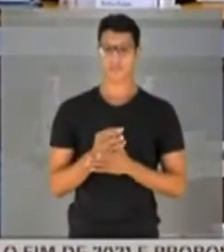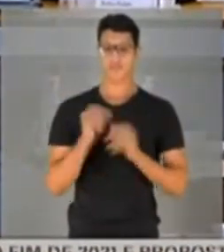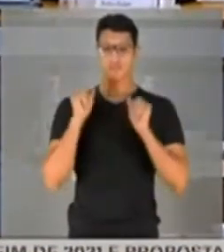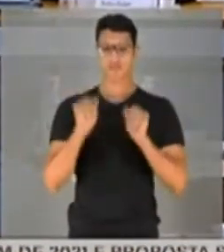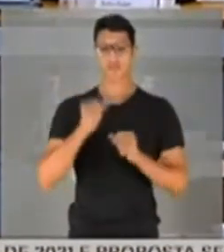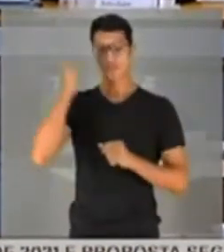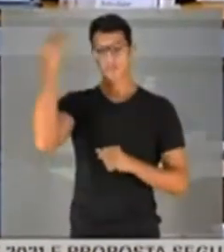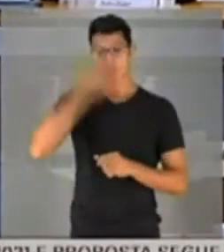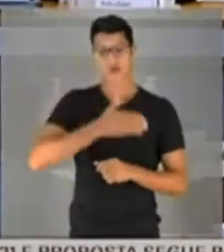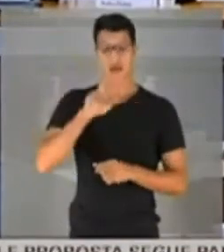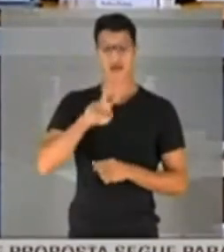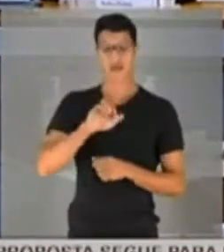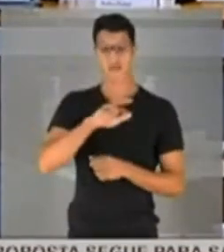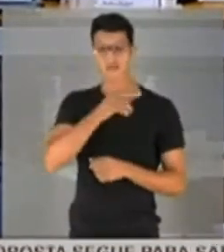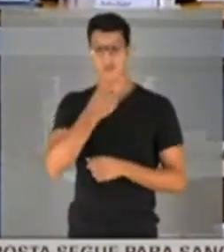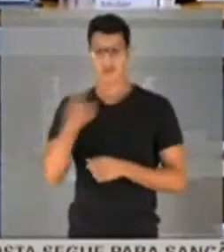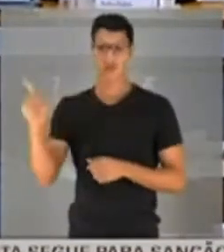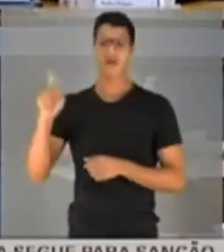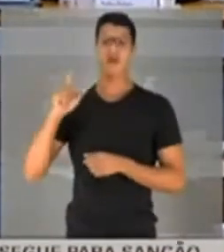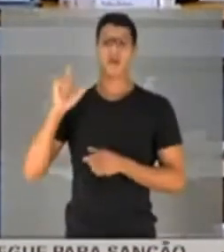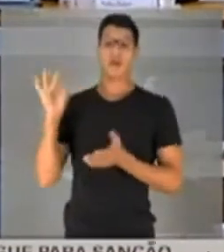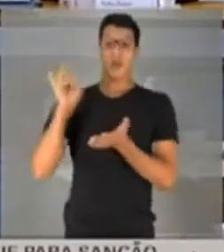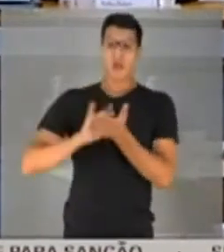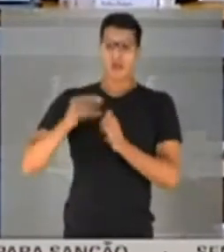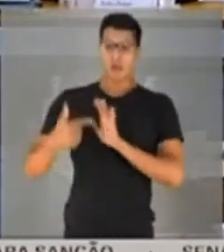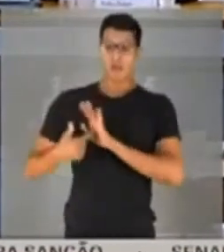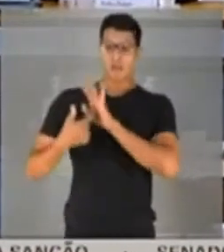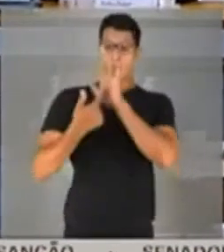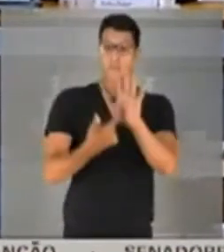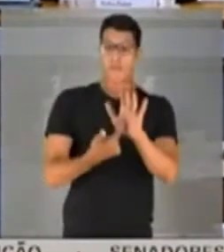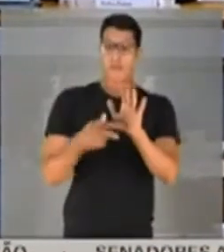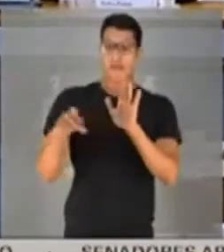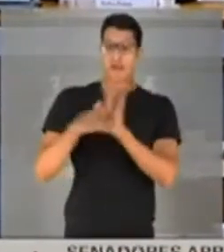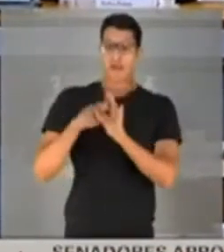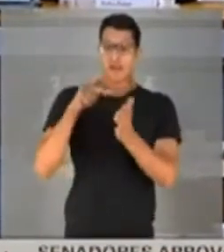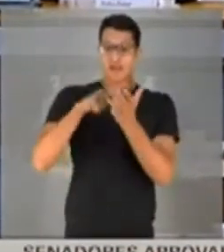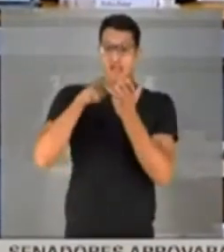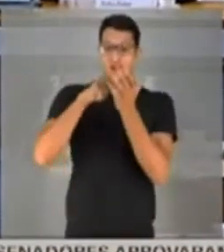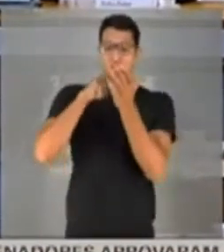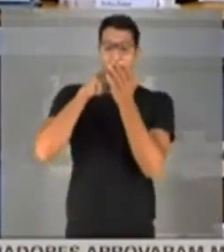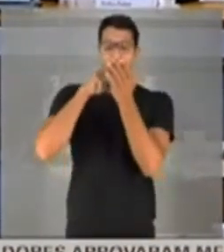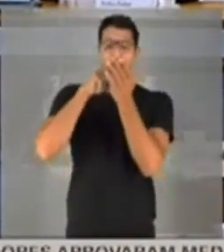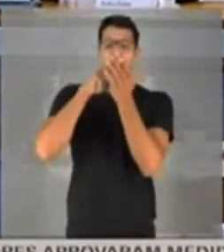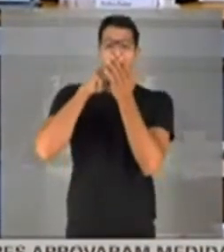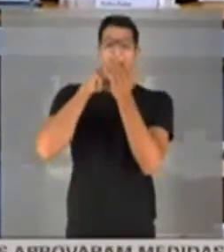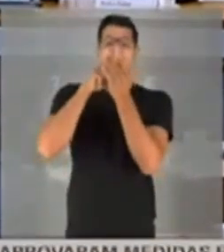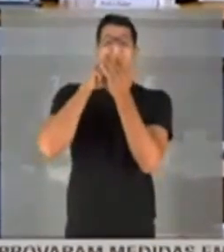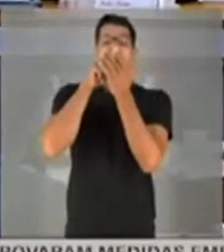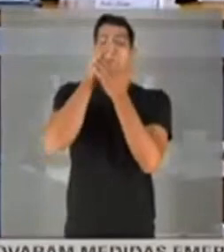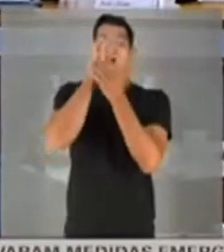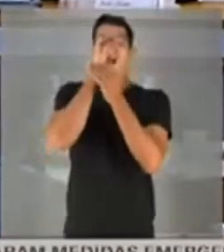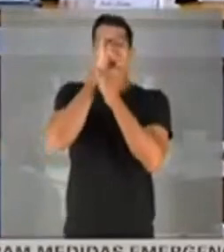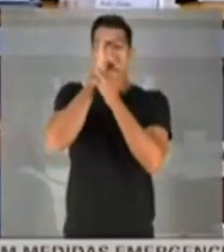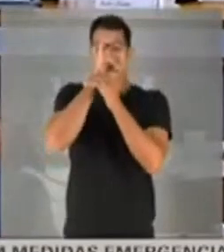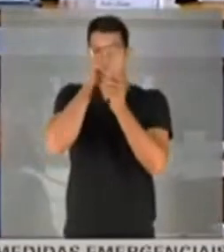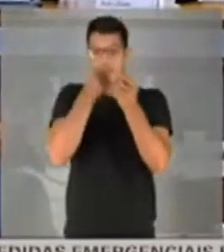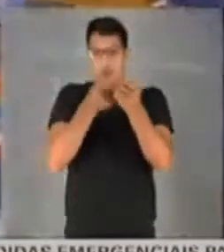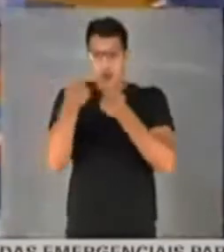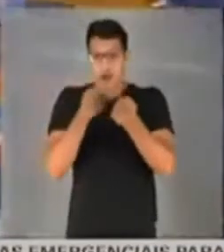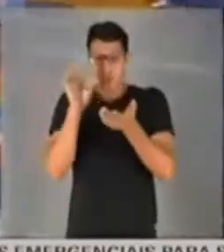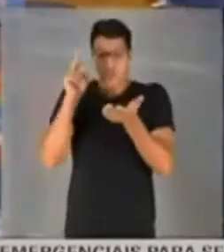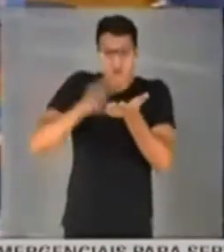possam provar essas versões, e essas versões virem fato de verdadeiros. Então, por exemplo, apenas para confirmar